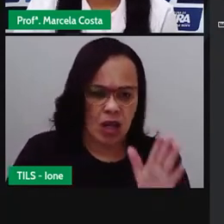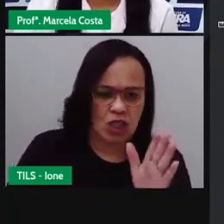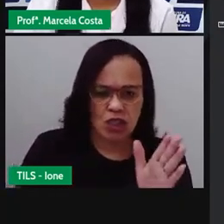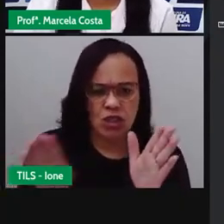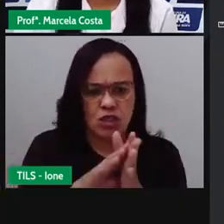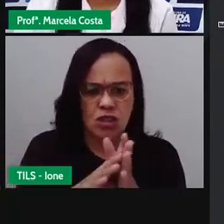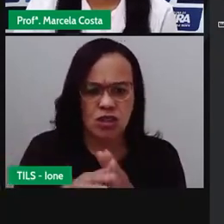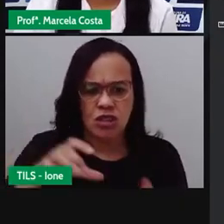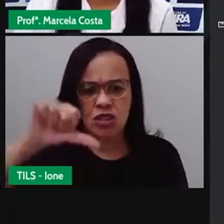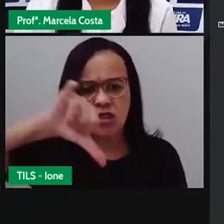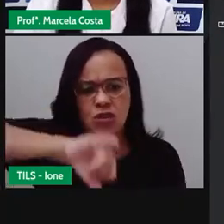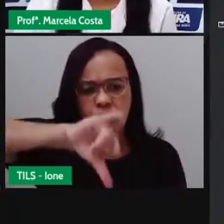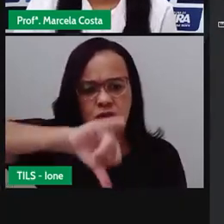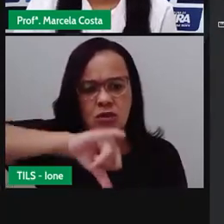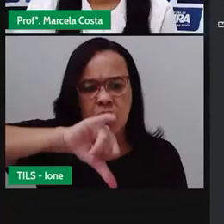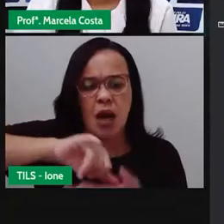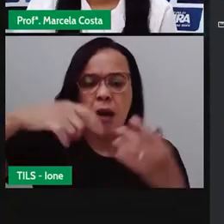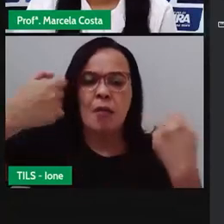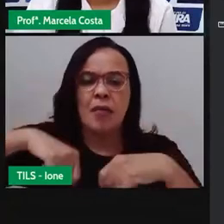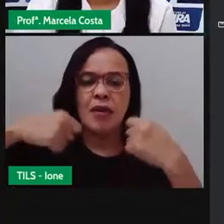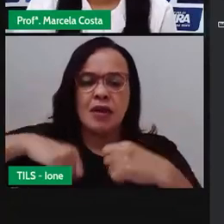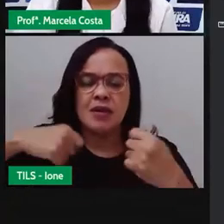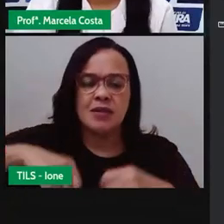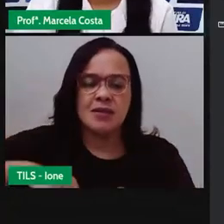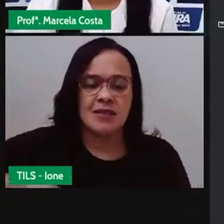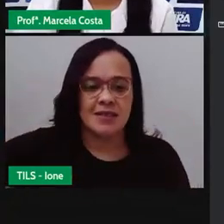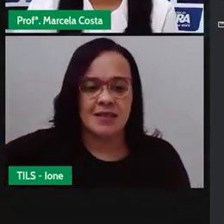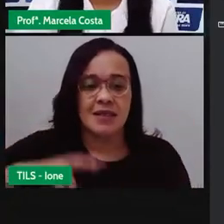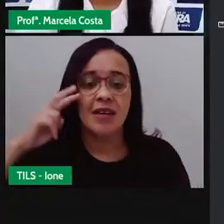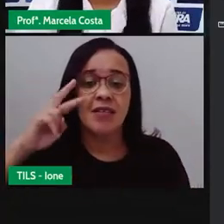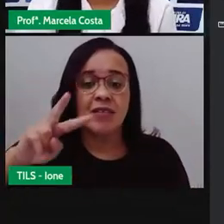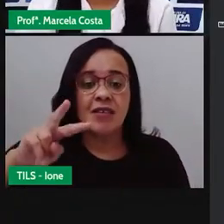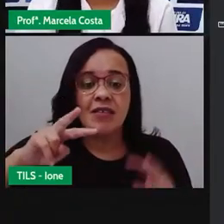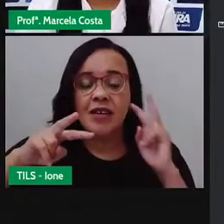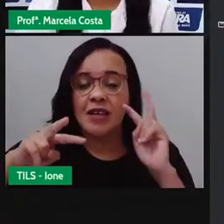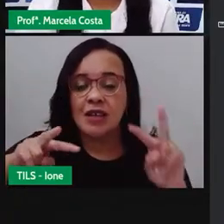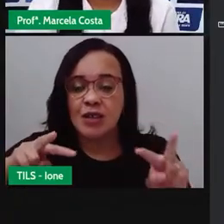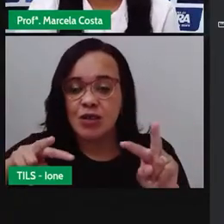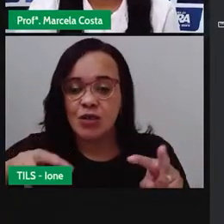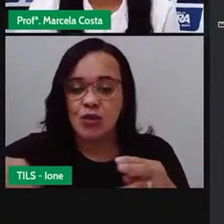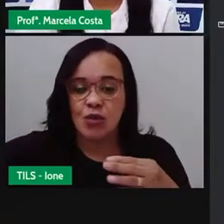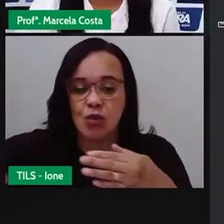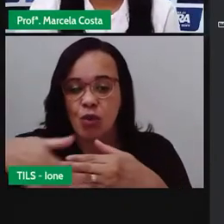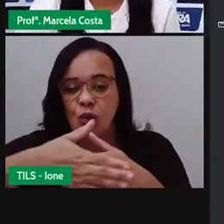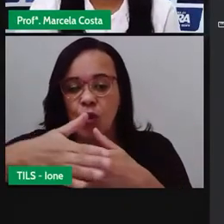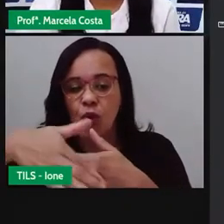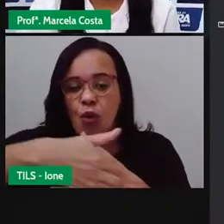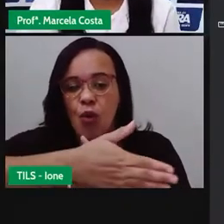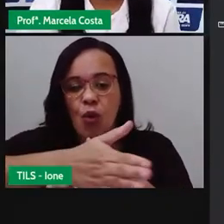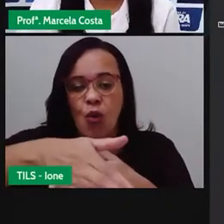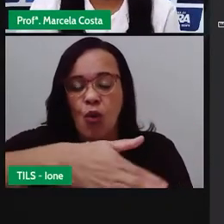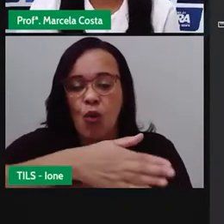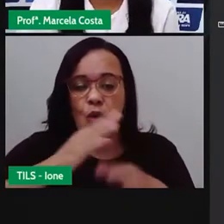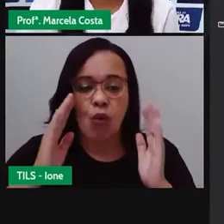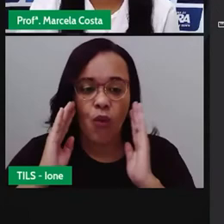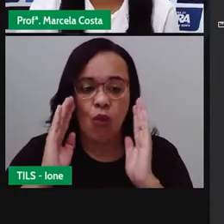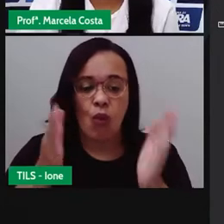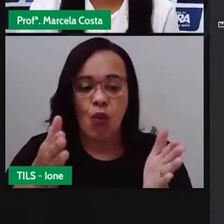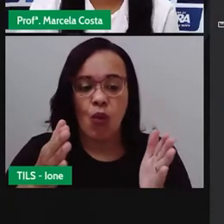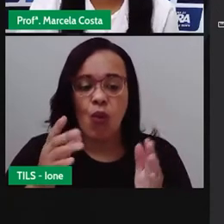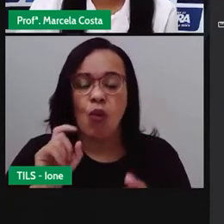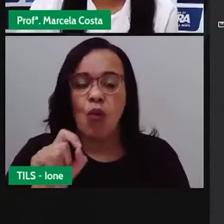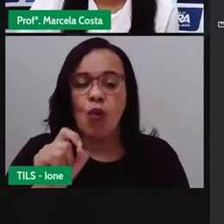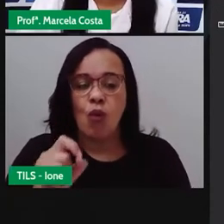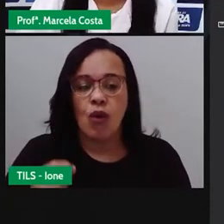de Abastecimento, a gente vim daqui da avenida o Centro de Abastecimento, e vai seguindo direto. Está